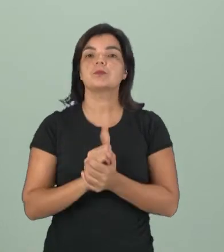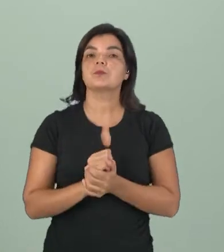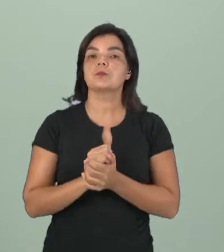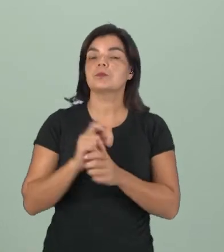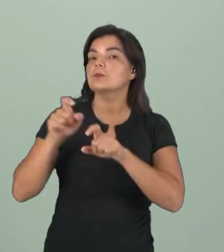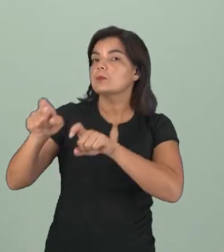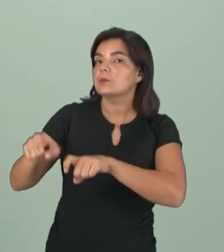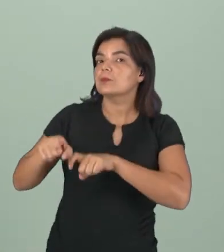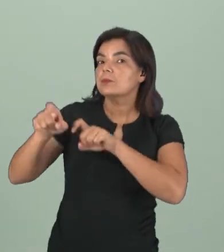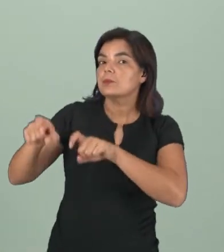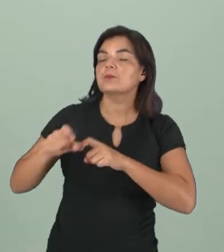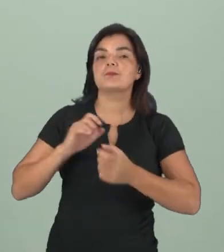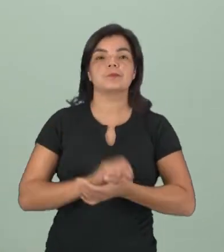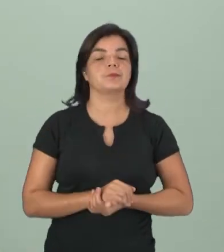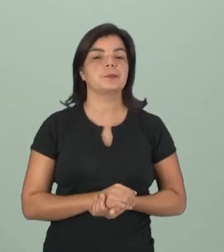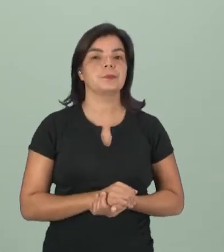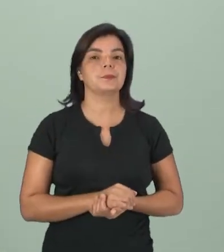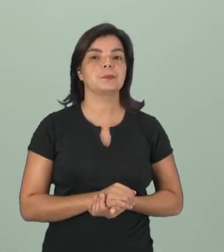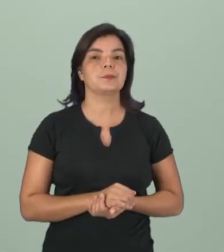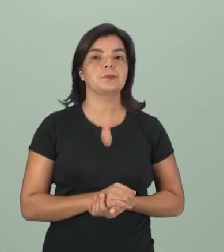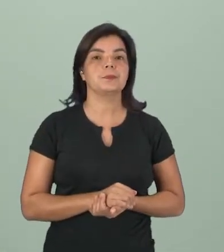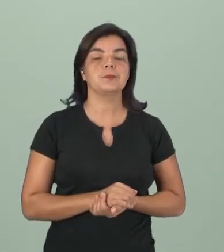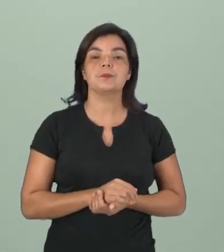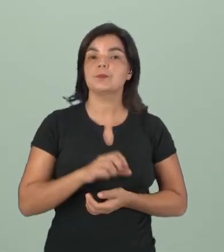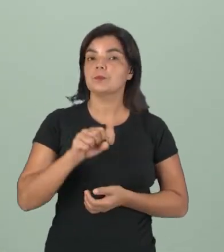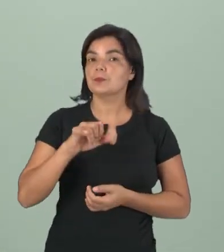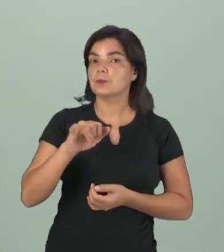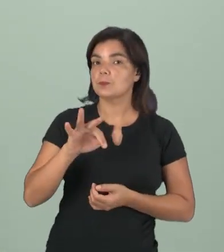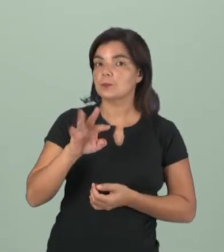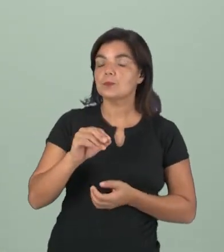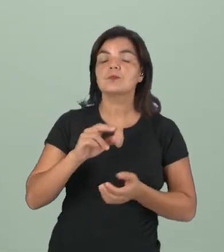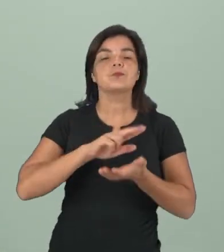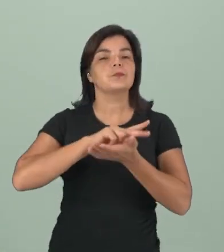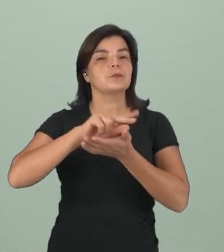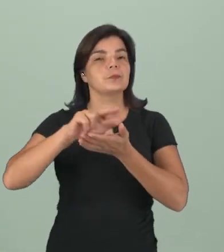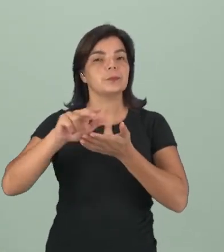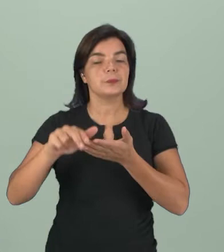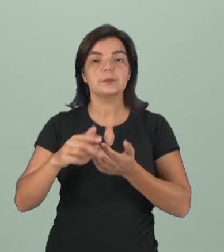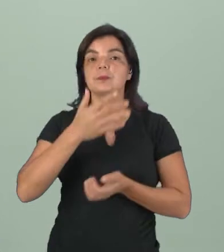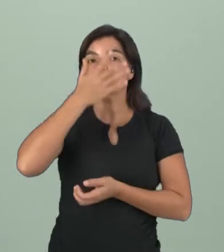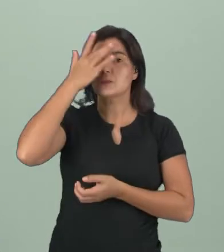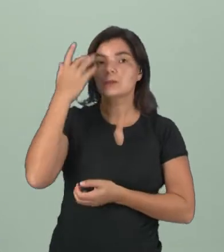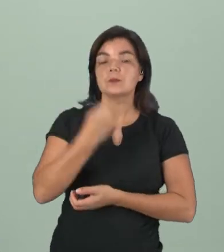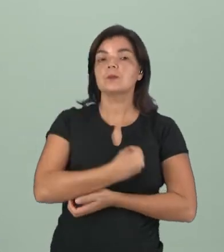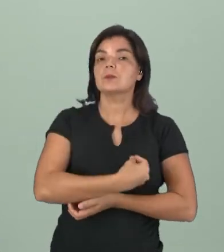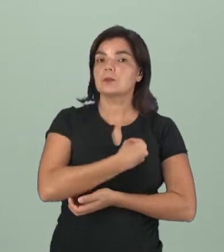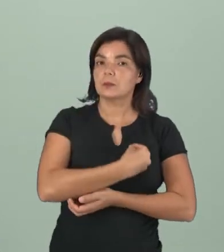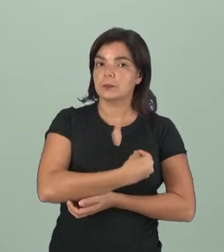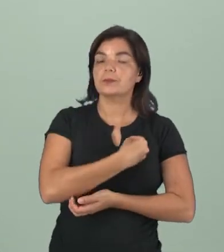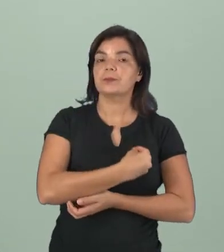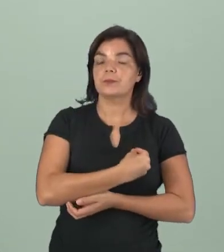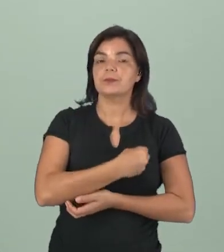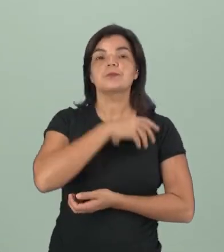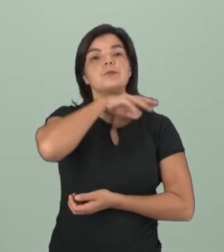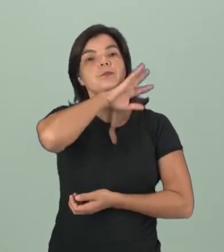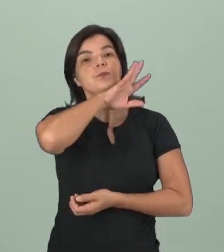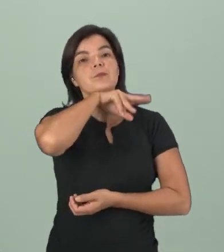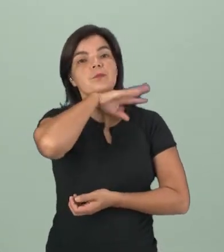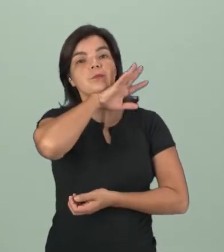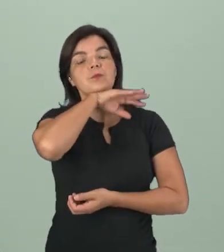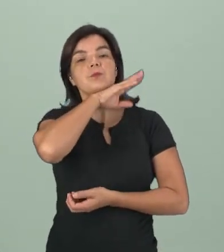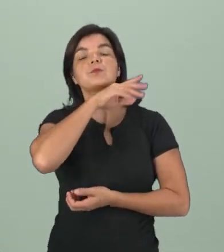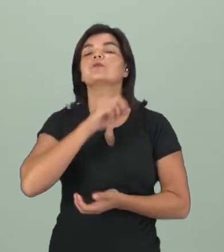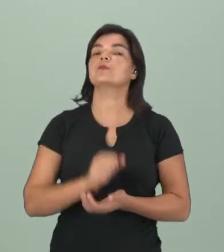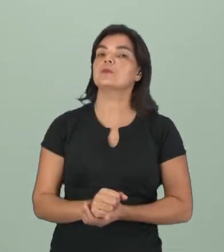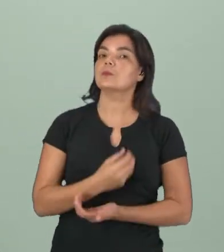uma chacra, ou em um sítio, enfim. Onde os seres humanos estão, os animais domésticos